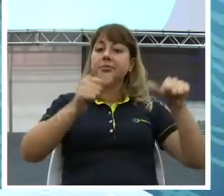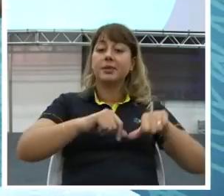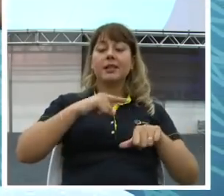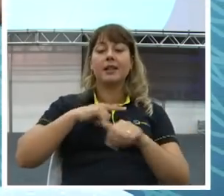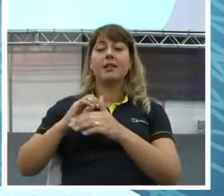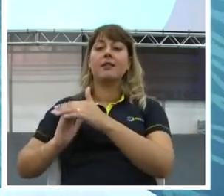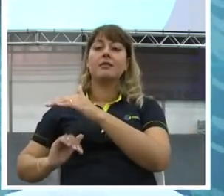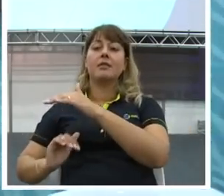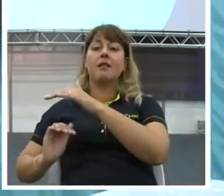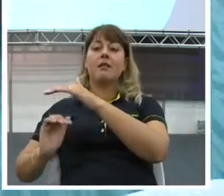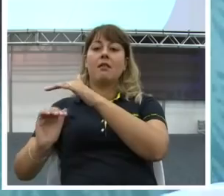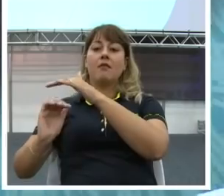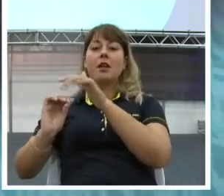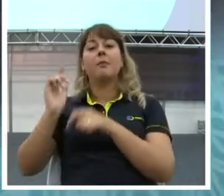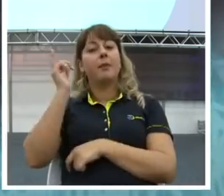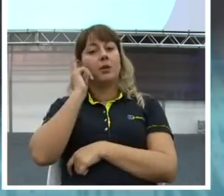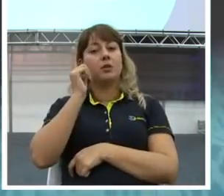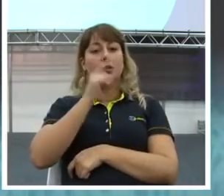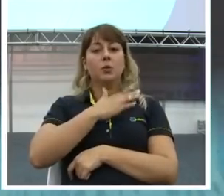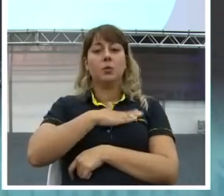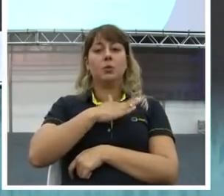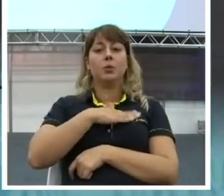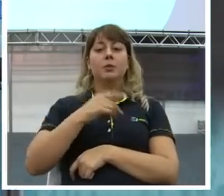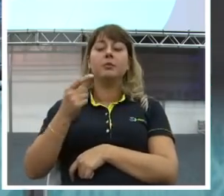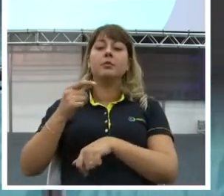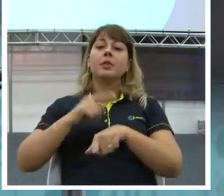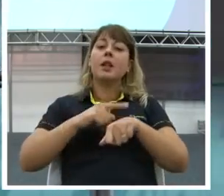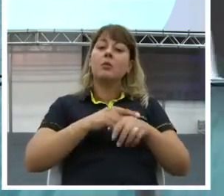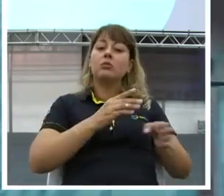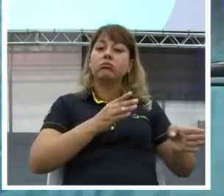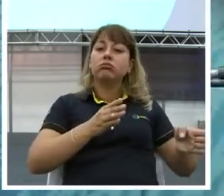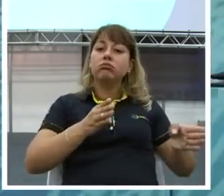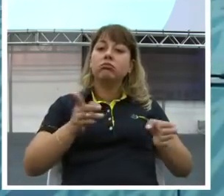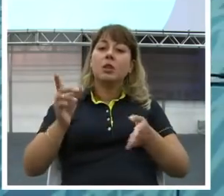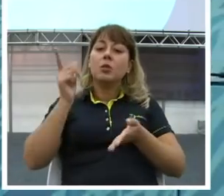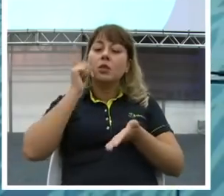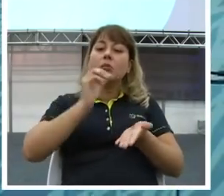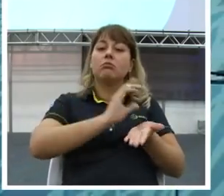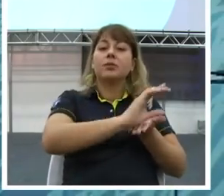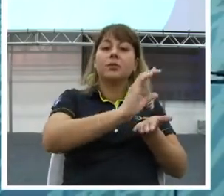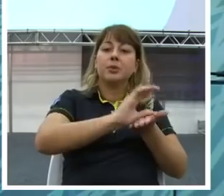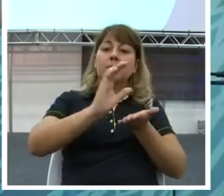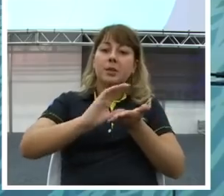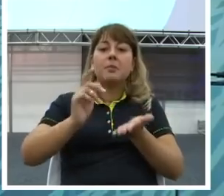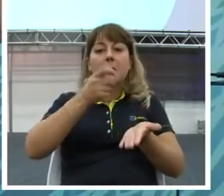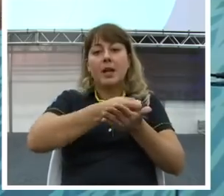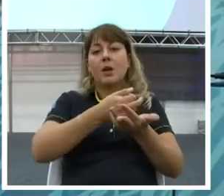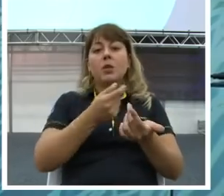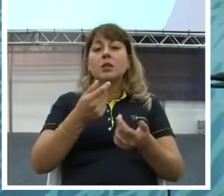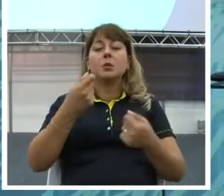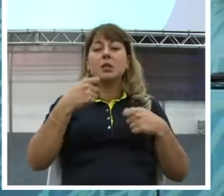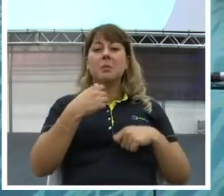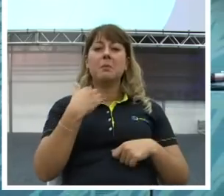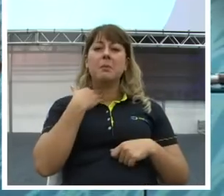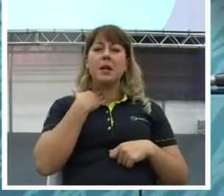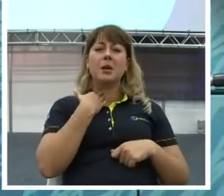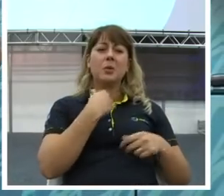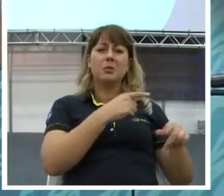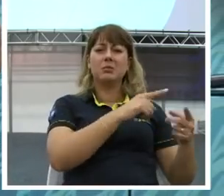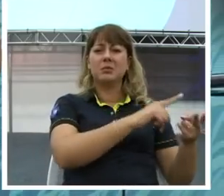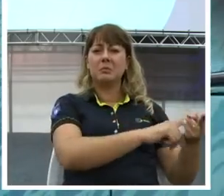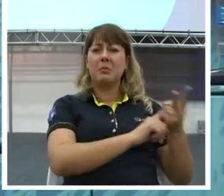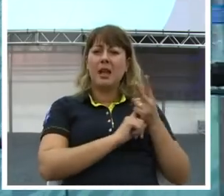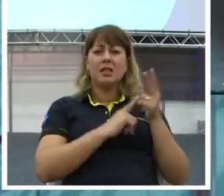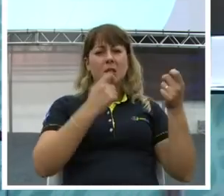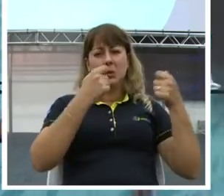reserva para cobrir durante um período. Você não vai entrar no banco e pegar dinheiro emprestado. E aquilo